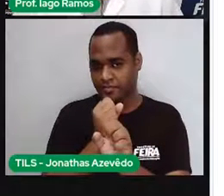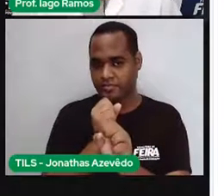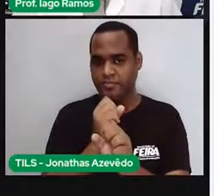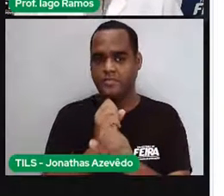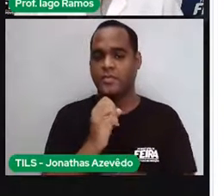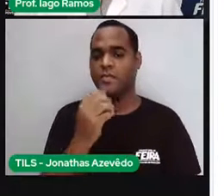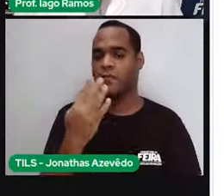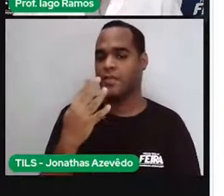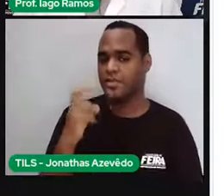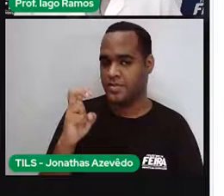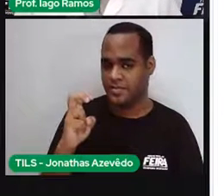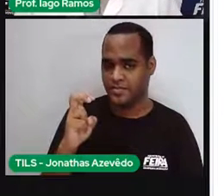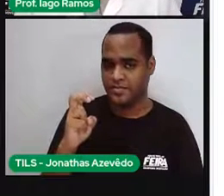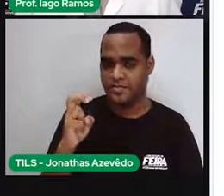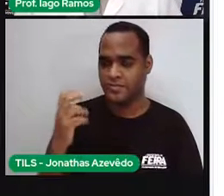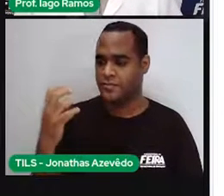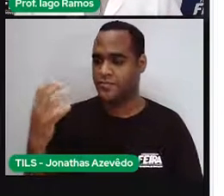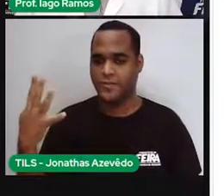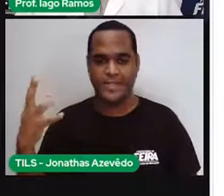metros